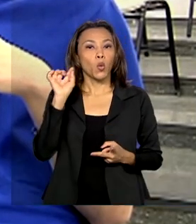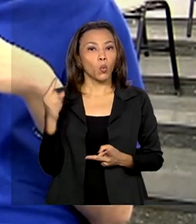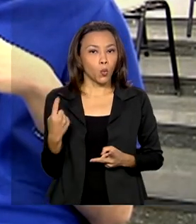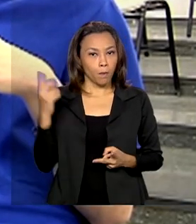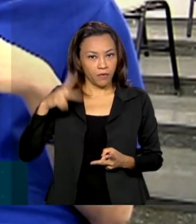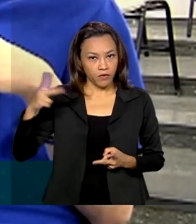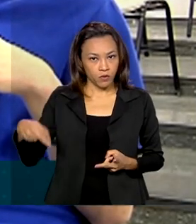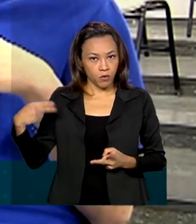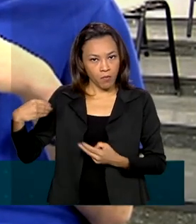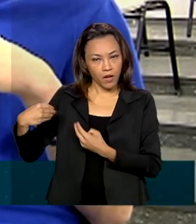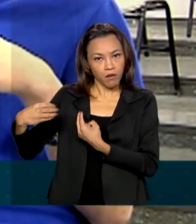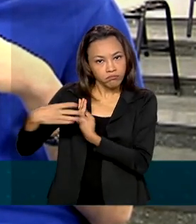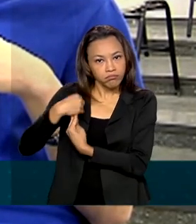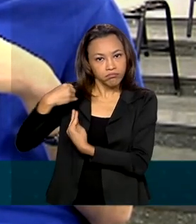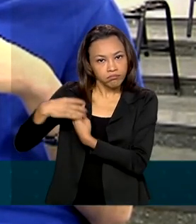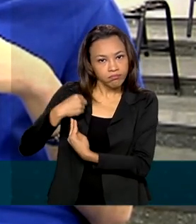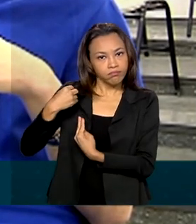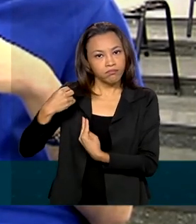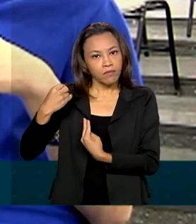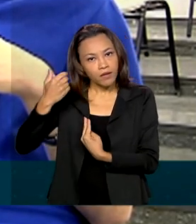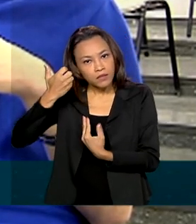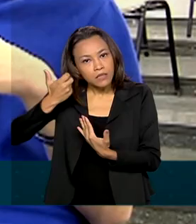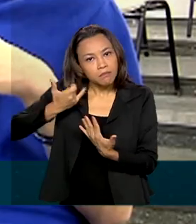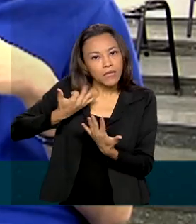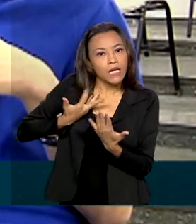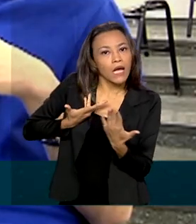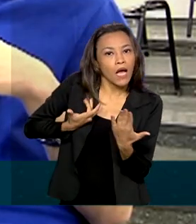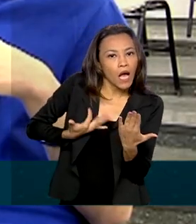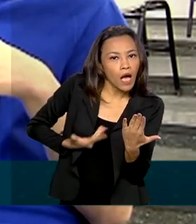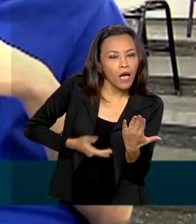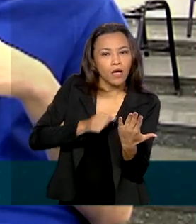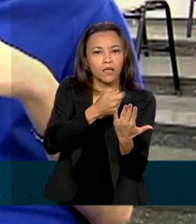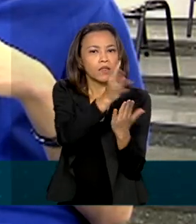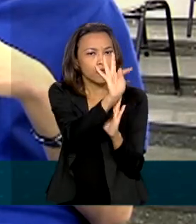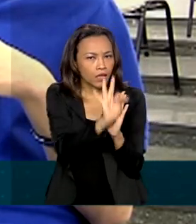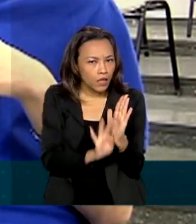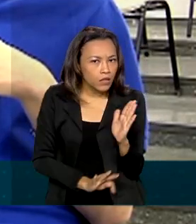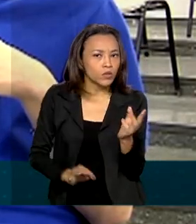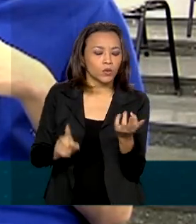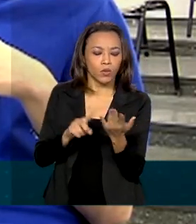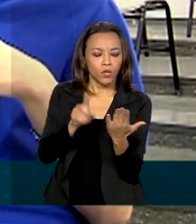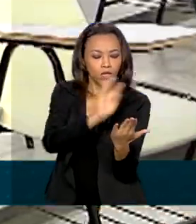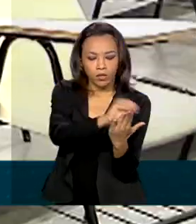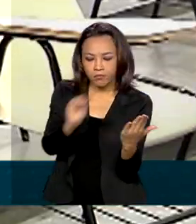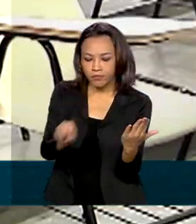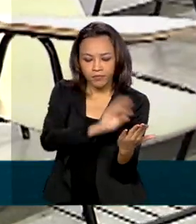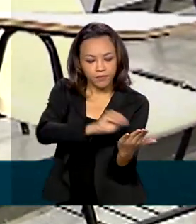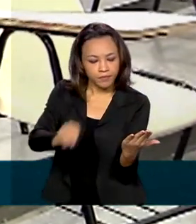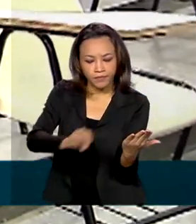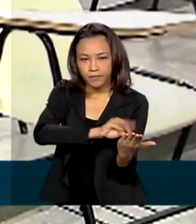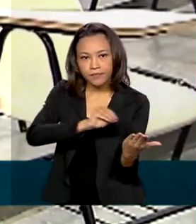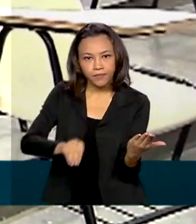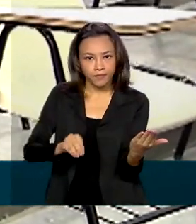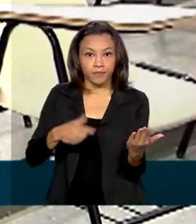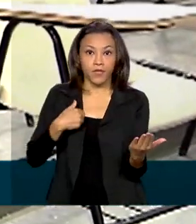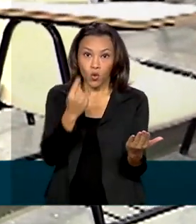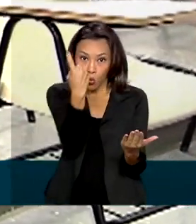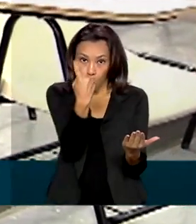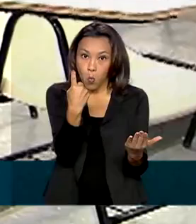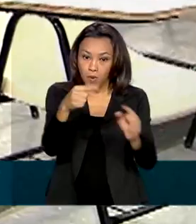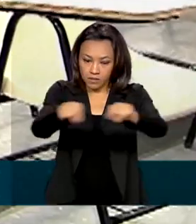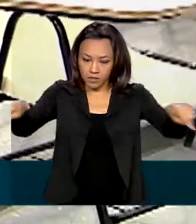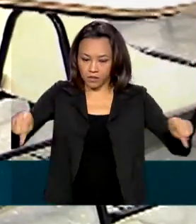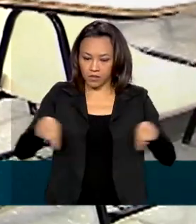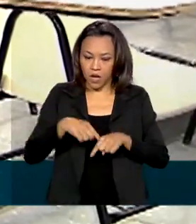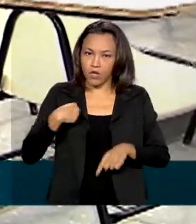ajudar ele a interpretar algum texto e preencher o gabarito. Uma sala sozinha para ele,